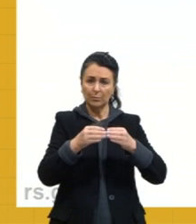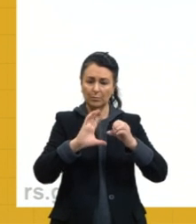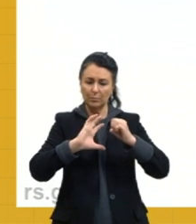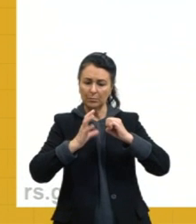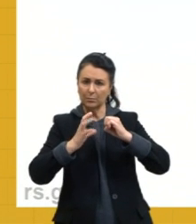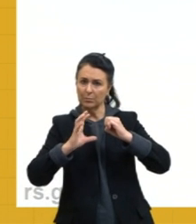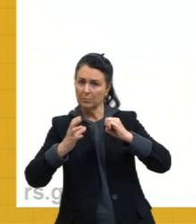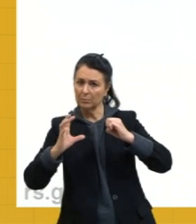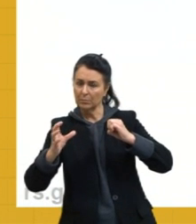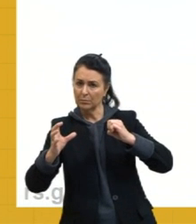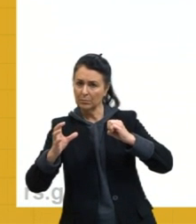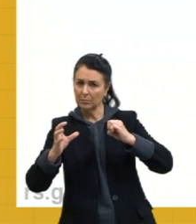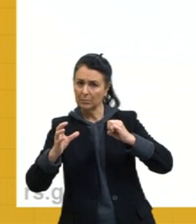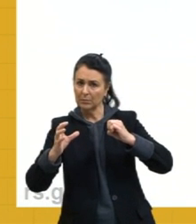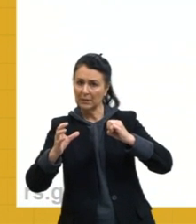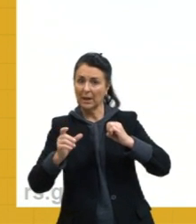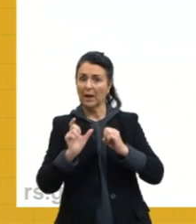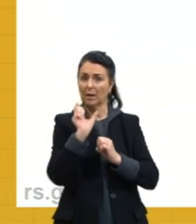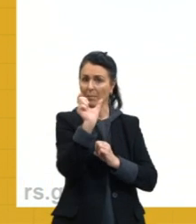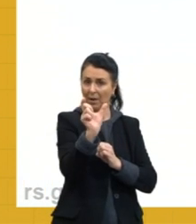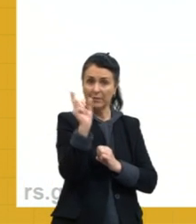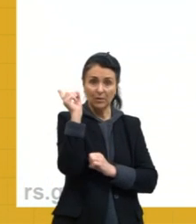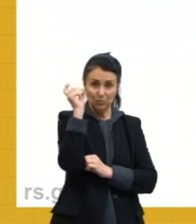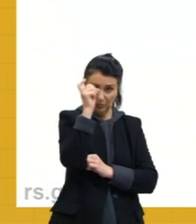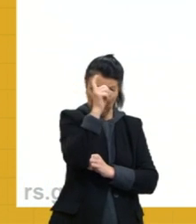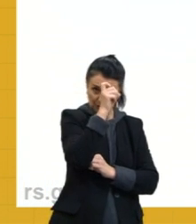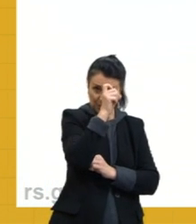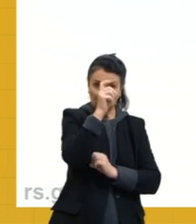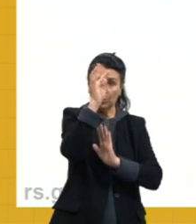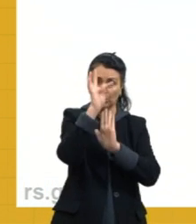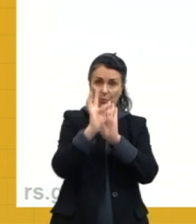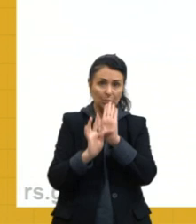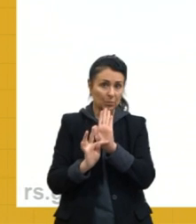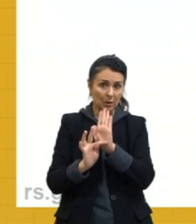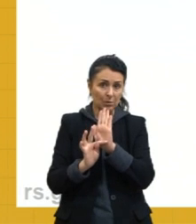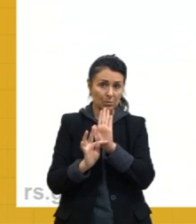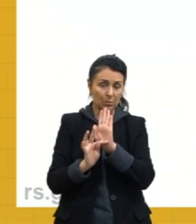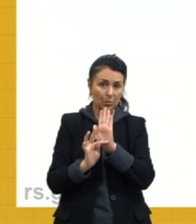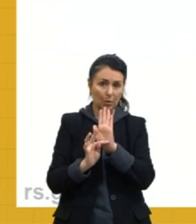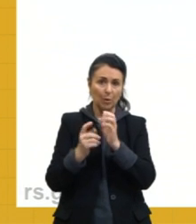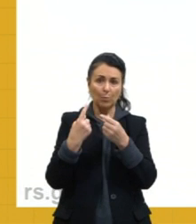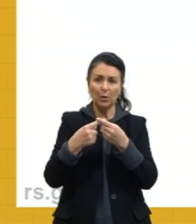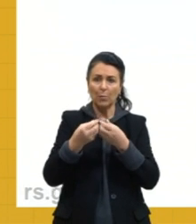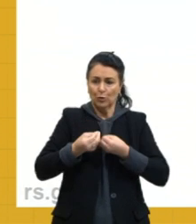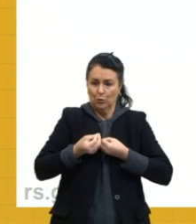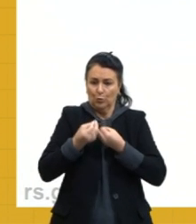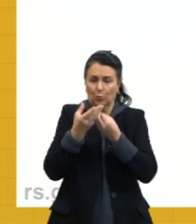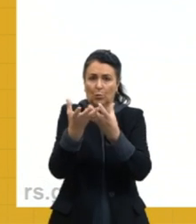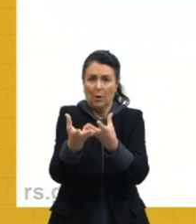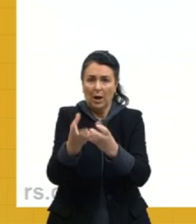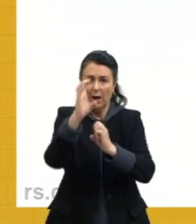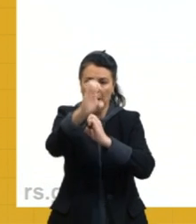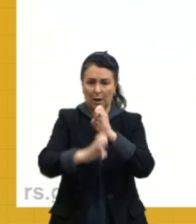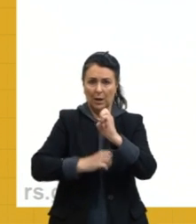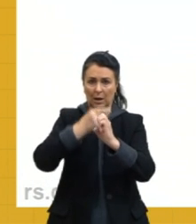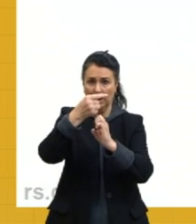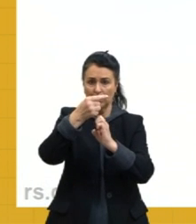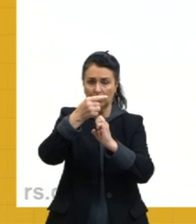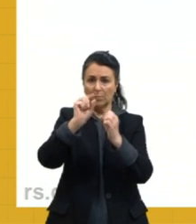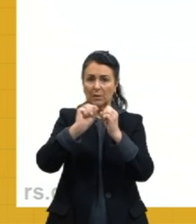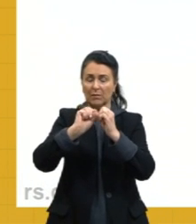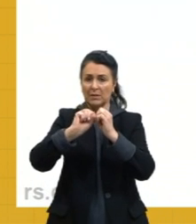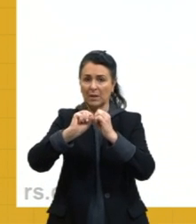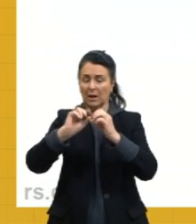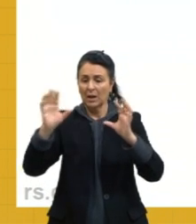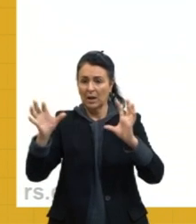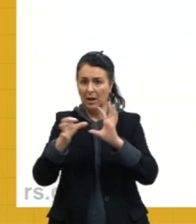fosfo ou tildiosserina, uma vez que esses podem doar elétrons ao cálcio livre para formar ligação? Não, gente.